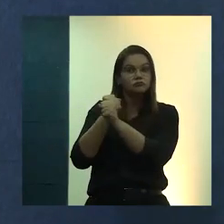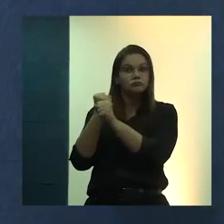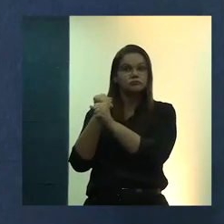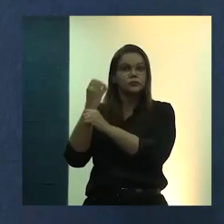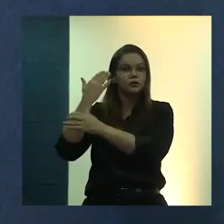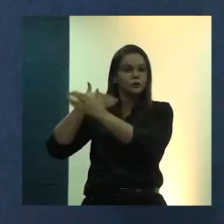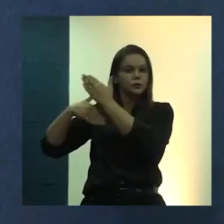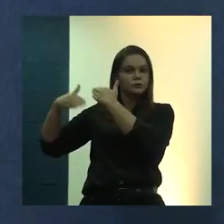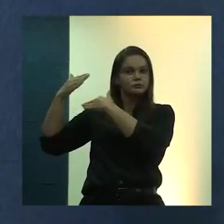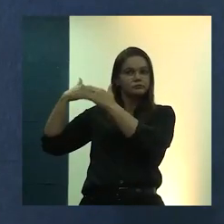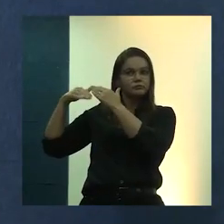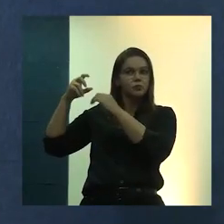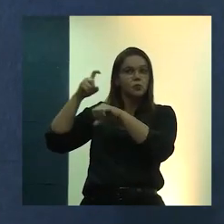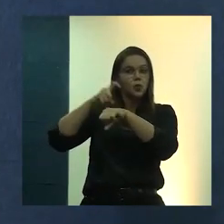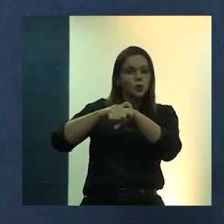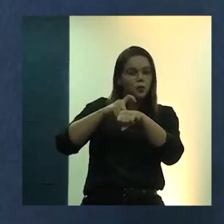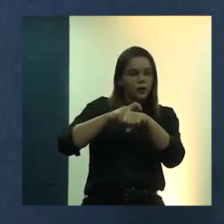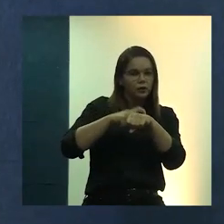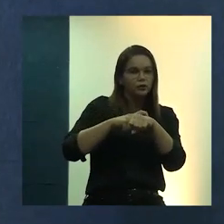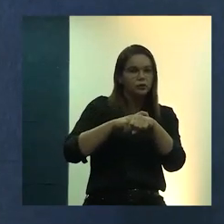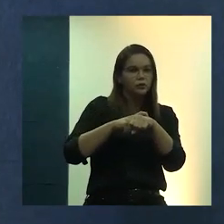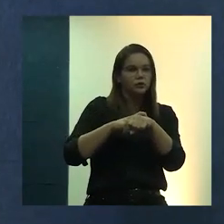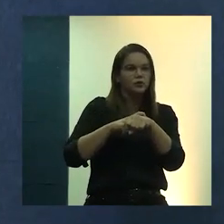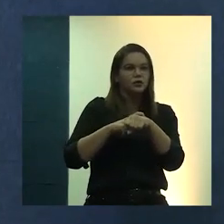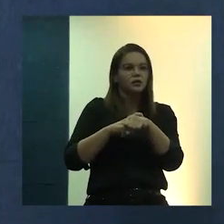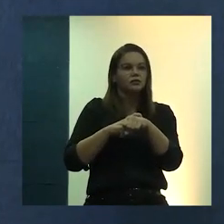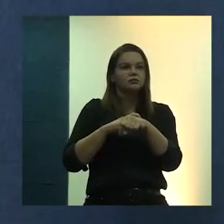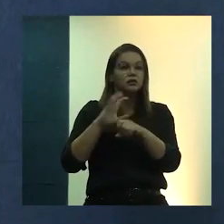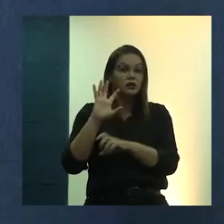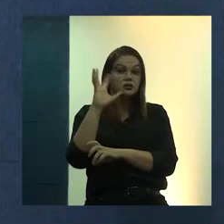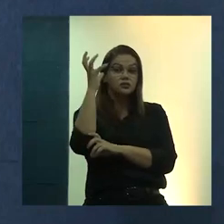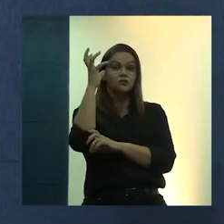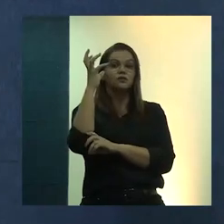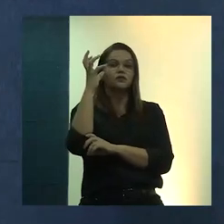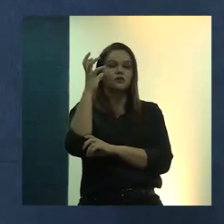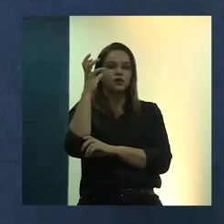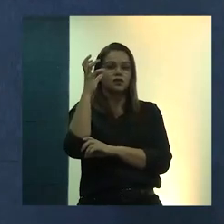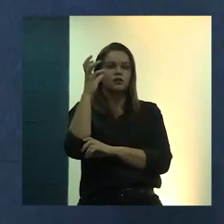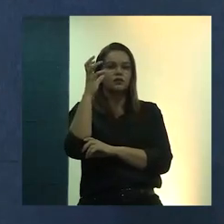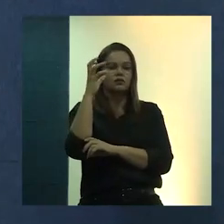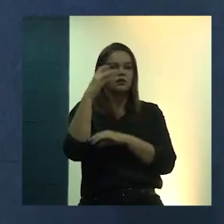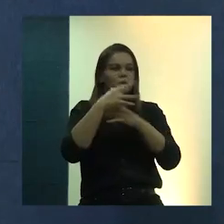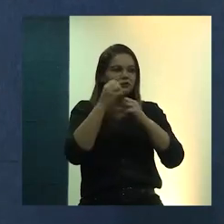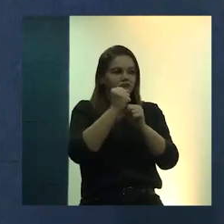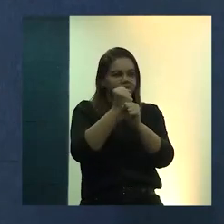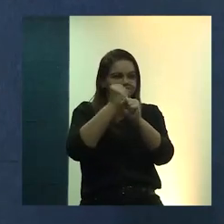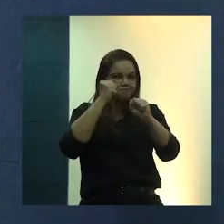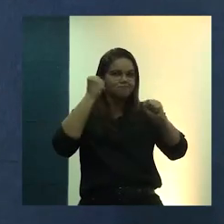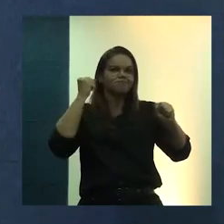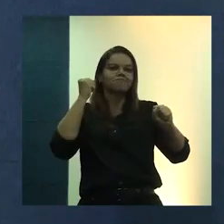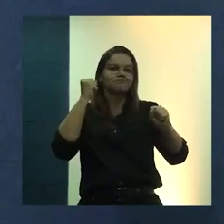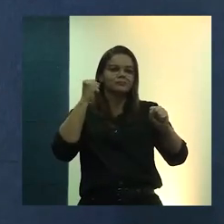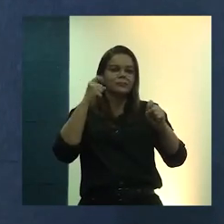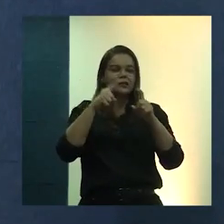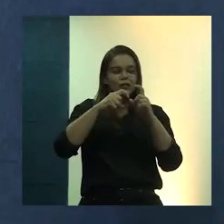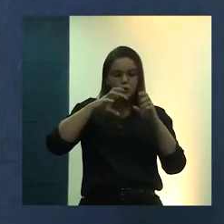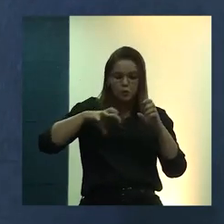momento, momento, quem sabe, dissolução das metrópoles, para suas regiões de entorno,